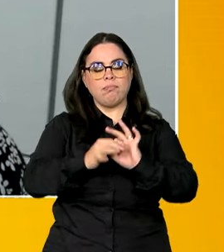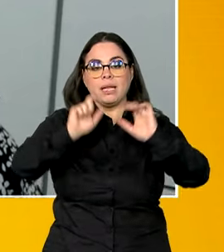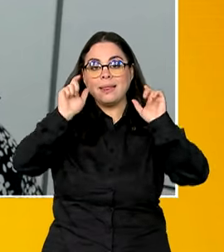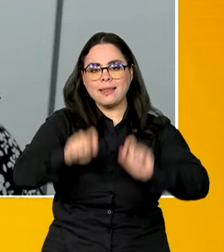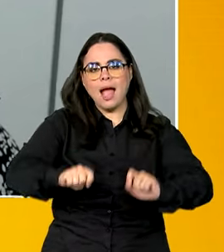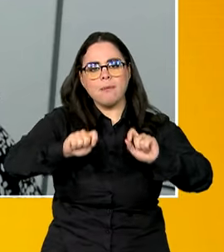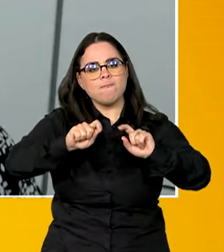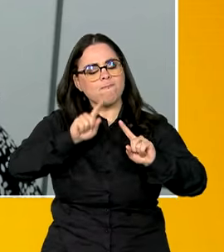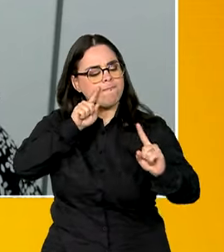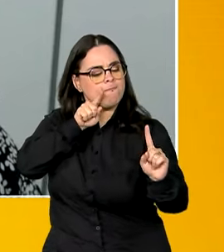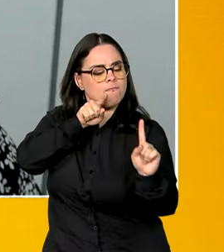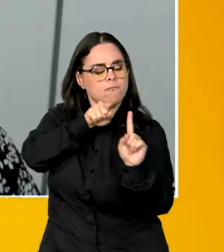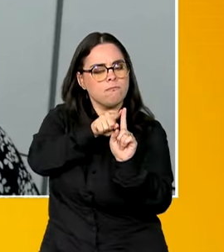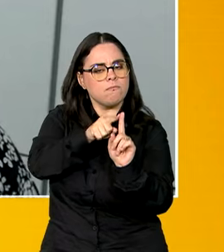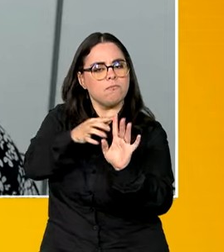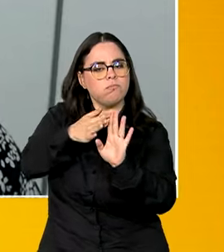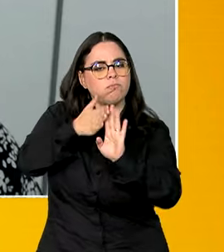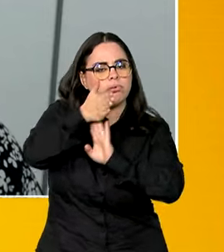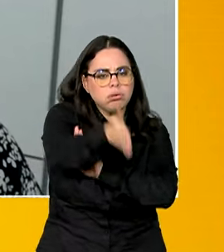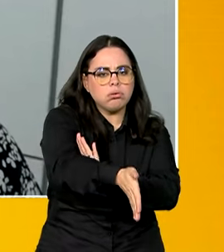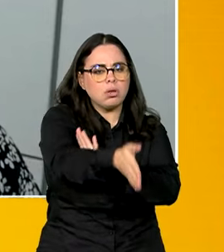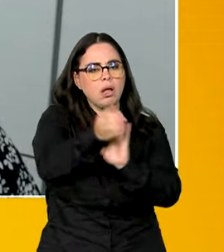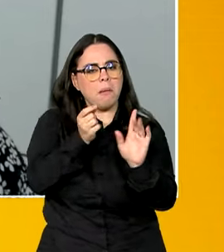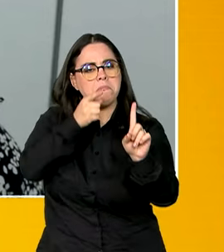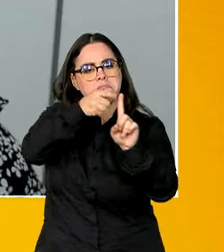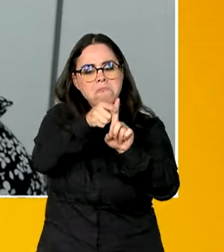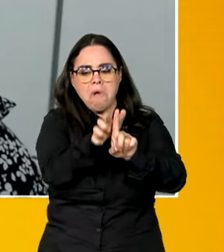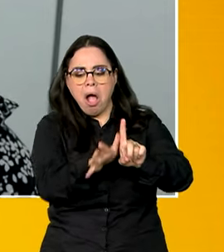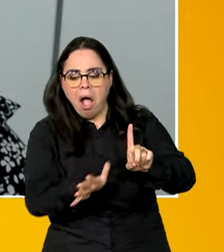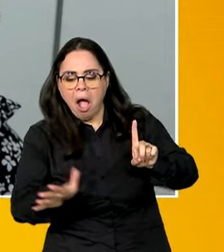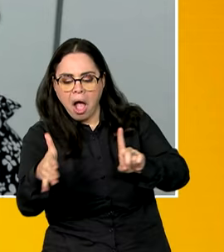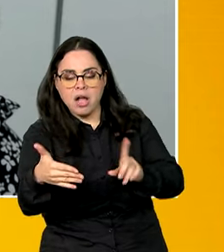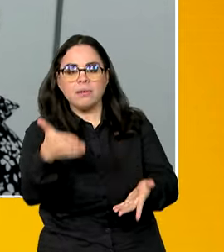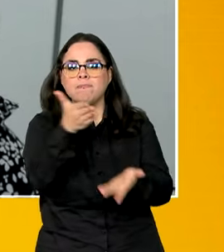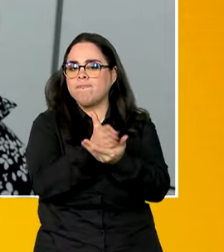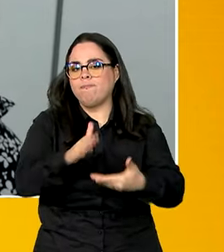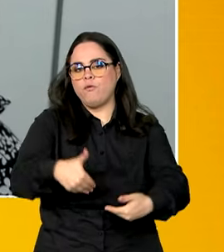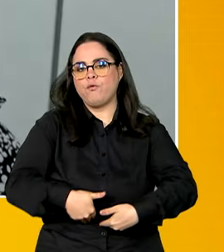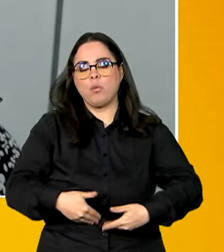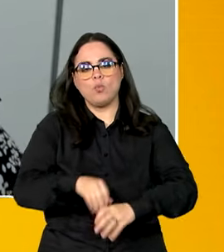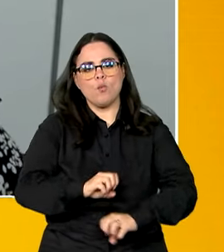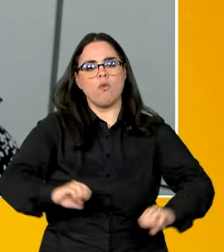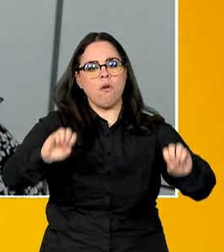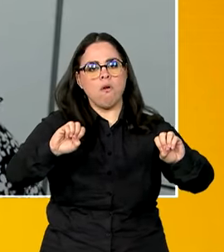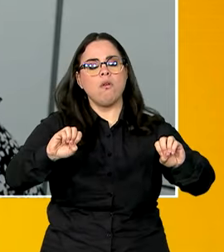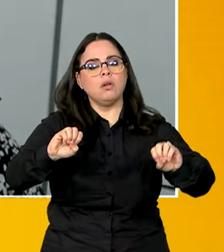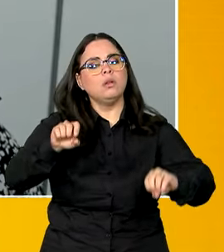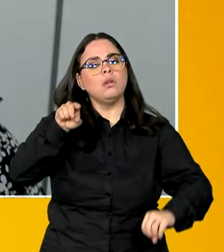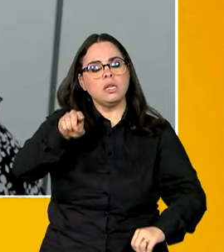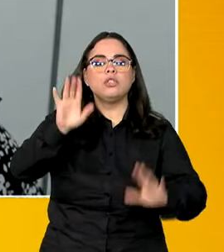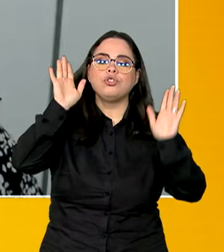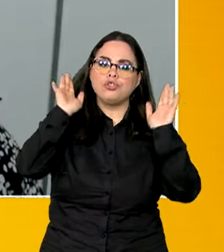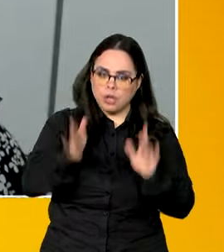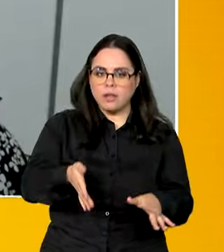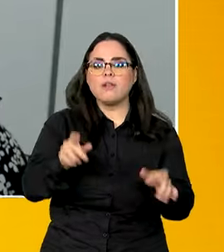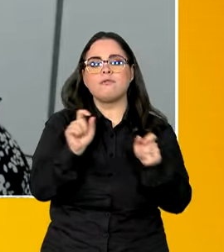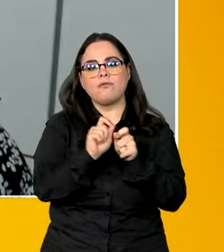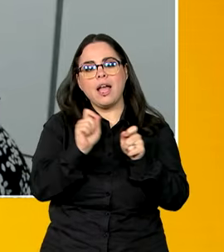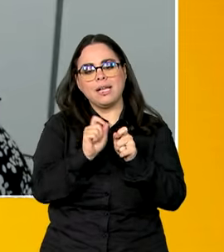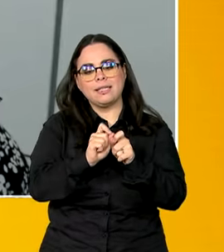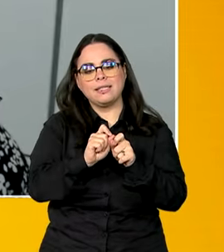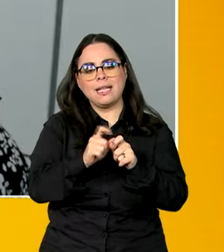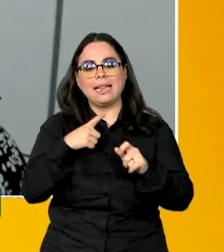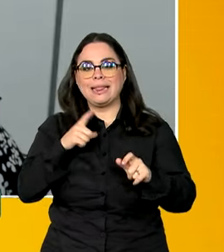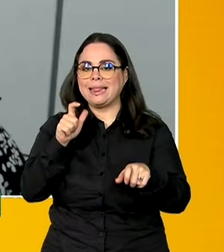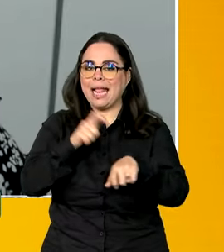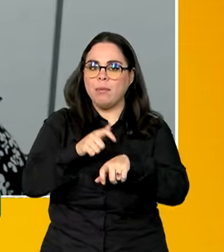gigante de atuar sobre o combate à fome. Então, feito, na verdade, tem tempo